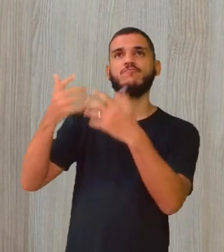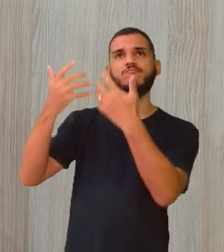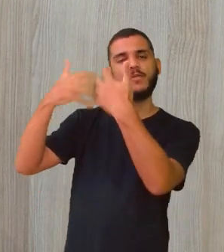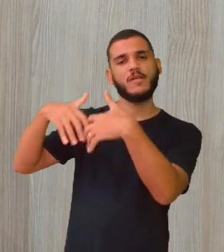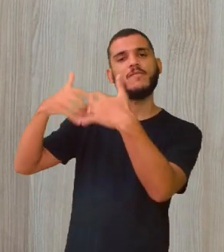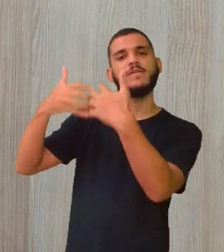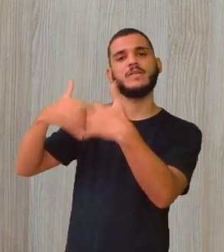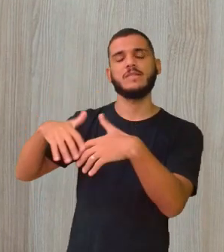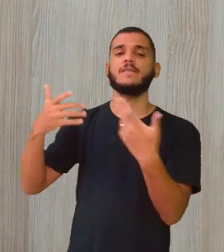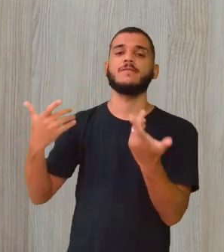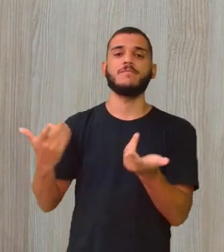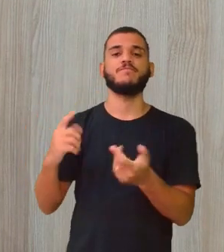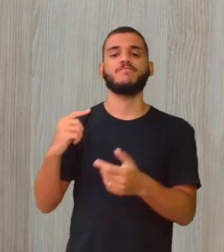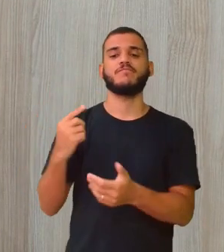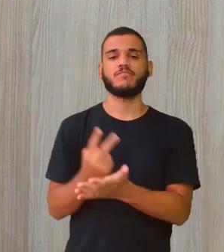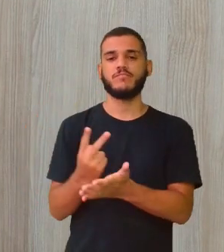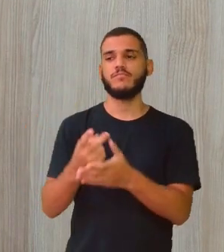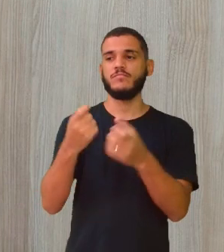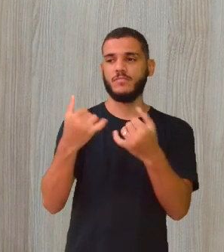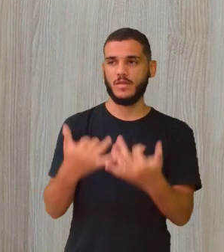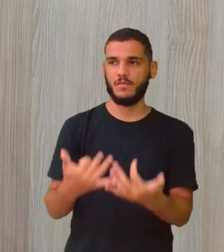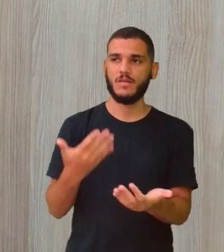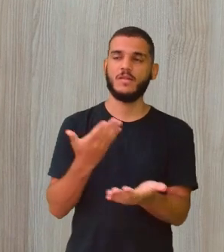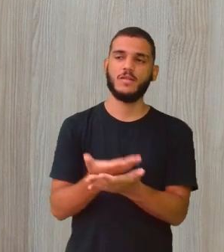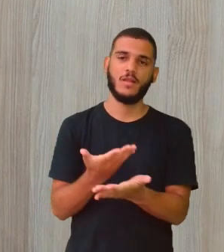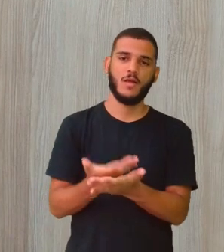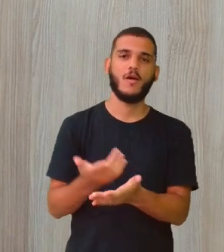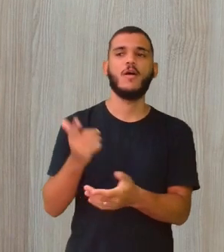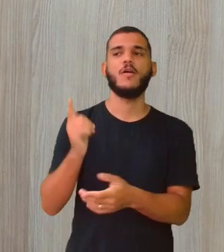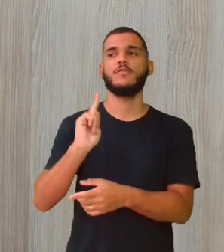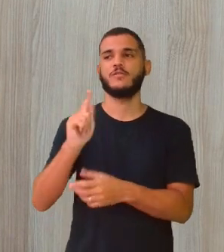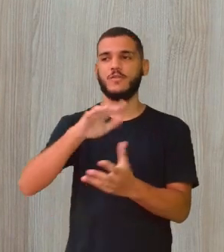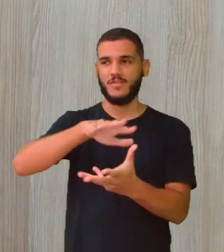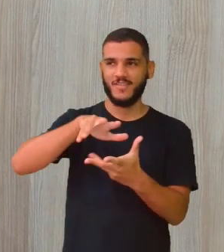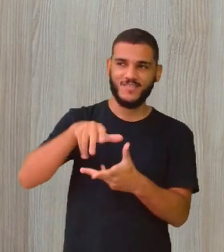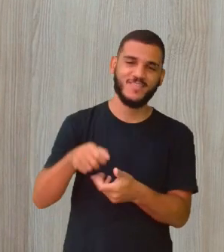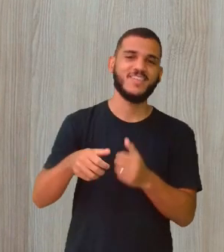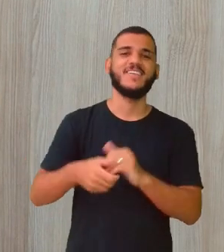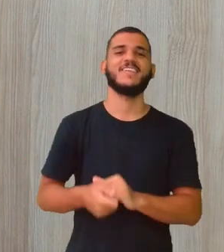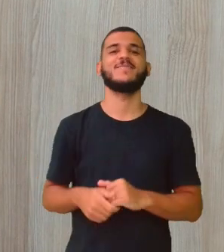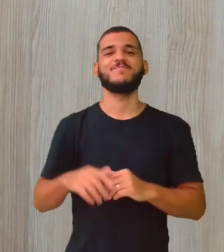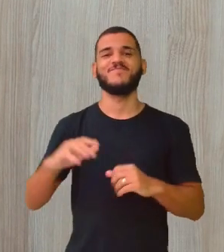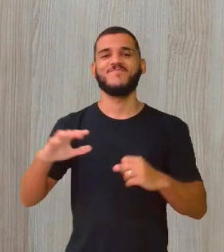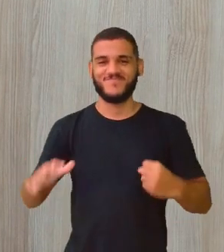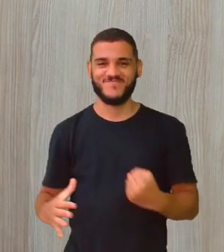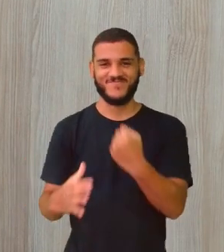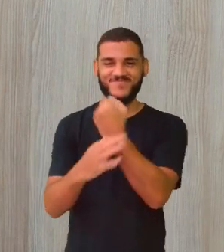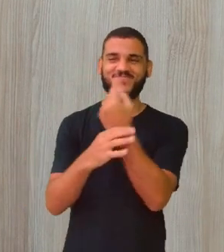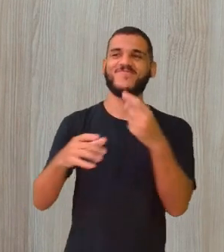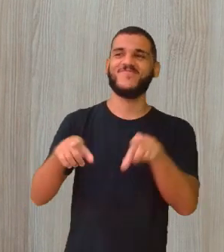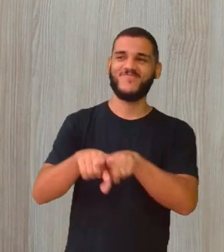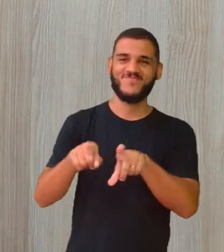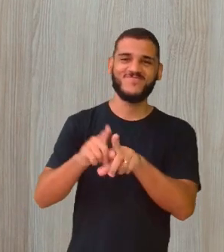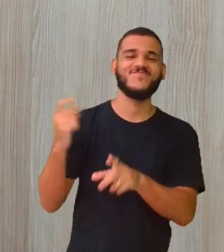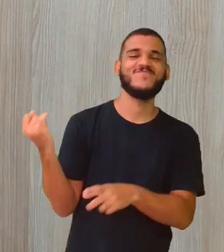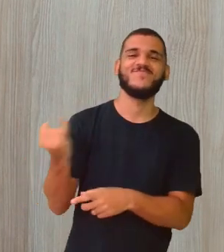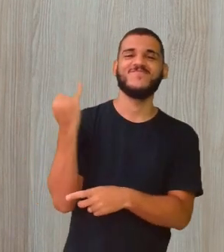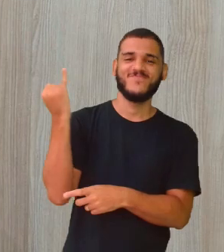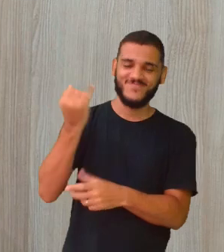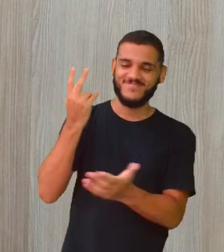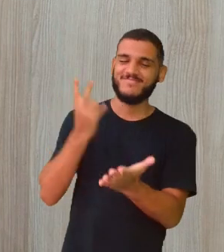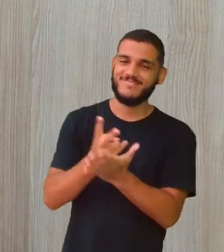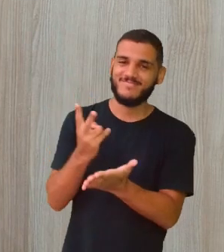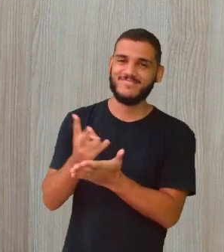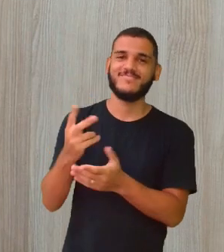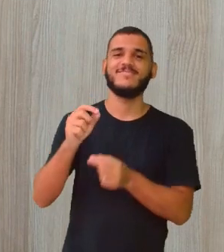geografia, nas aulas de sustentabilidade, né? O quanto é importante a gente seguir, né?